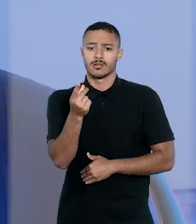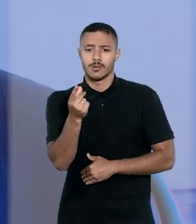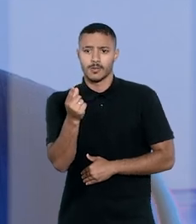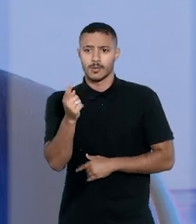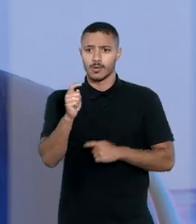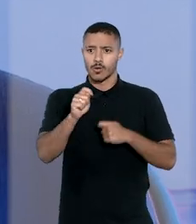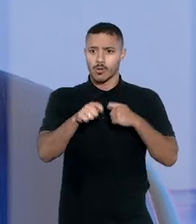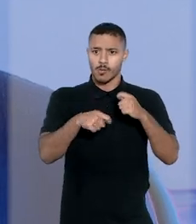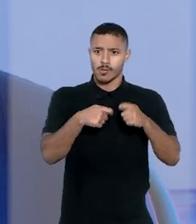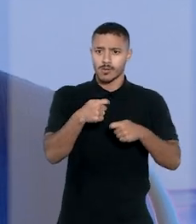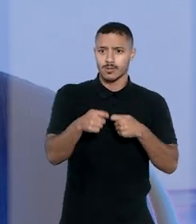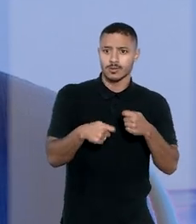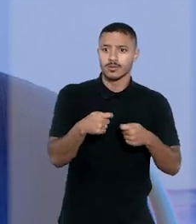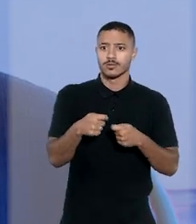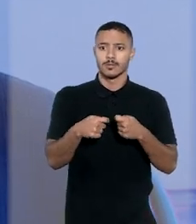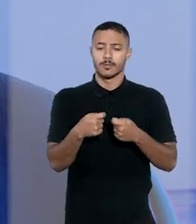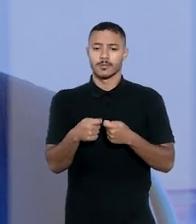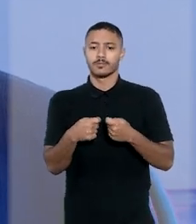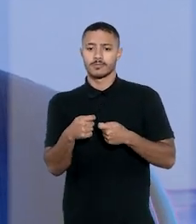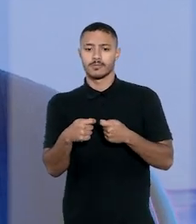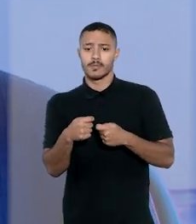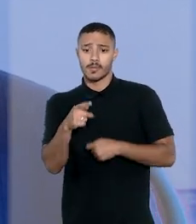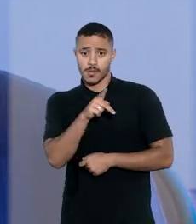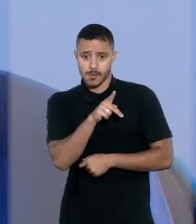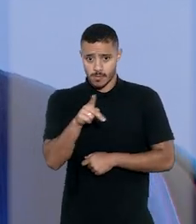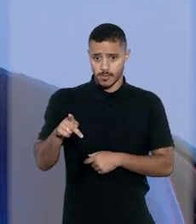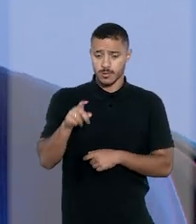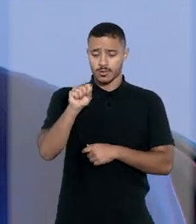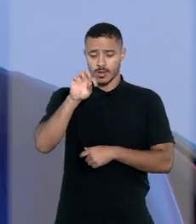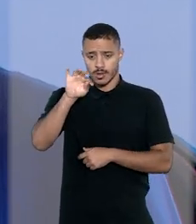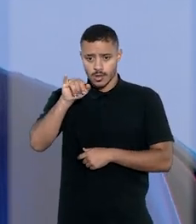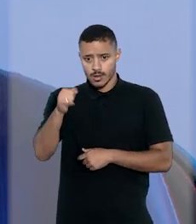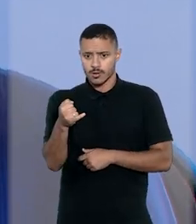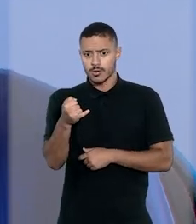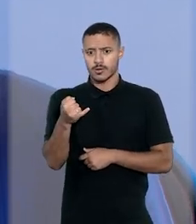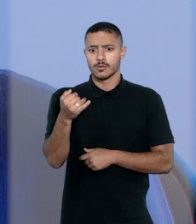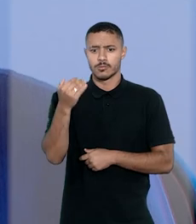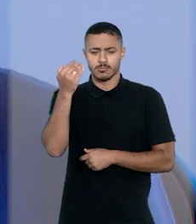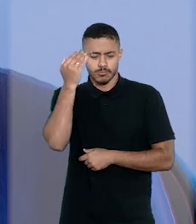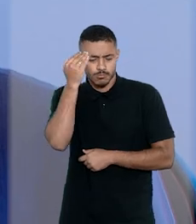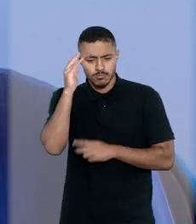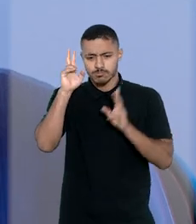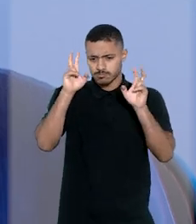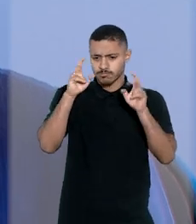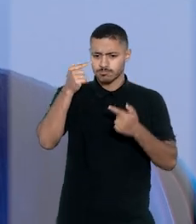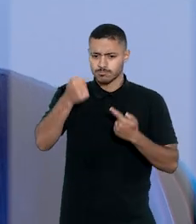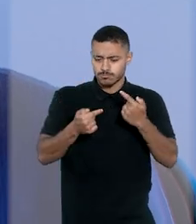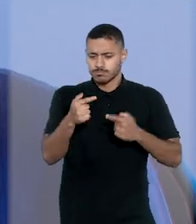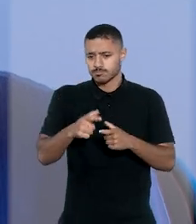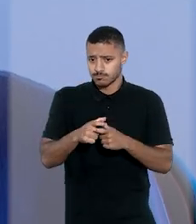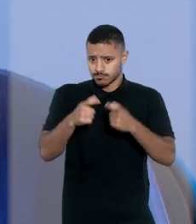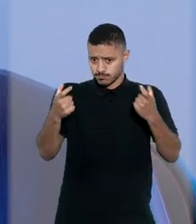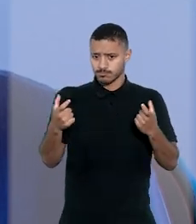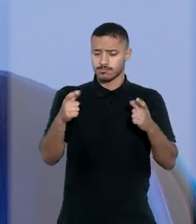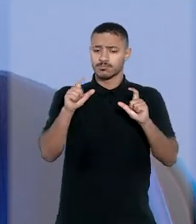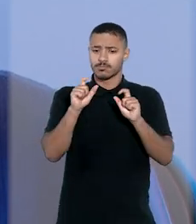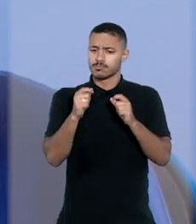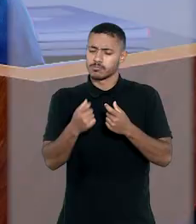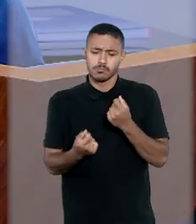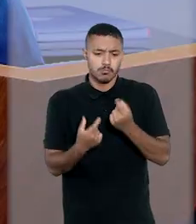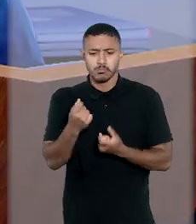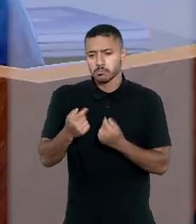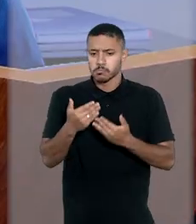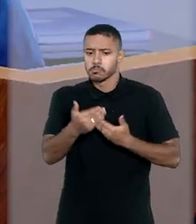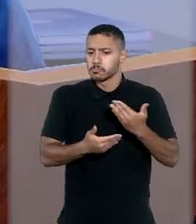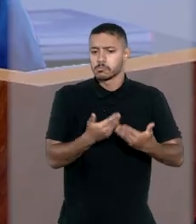desprezar a economia obtida com avanço tecnológico. Para o presidente do STJ, convém que o tema seja discutido amplamente